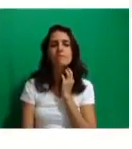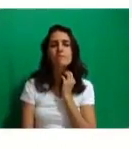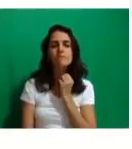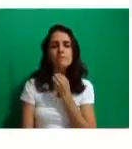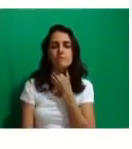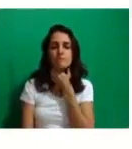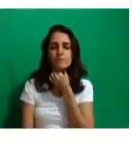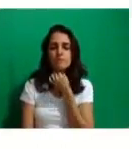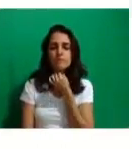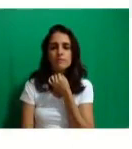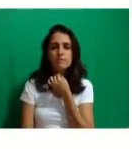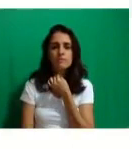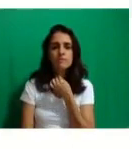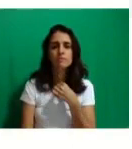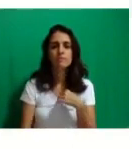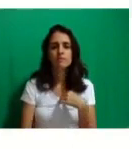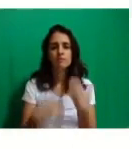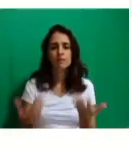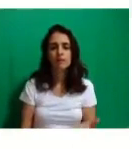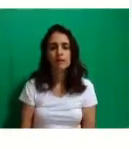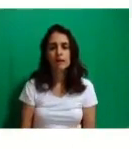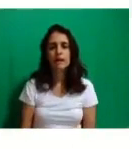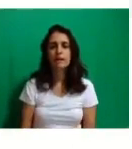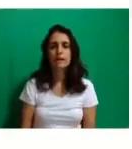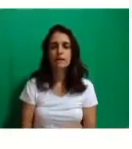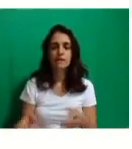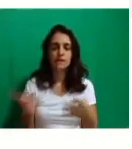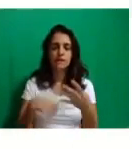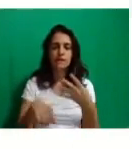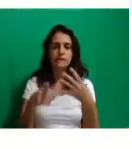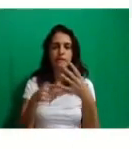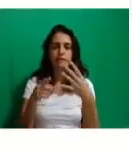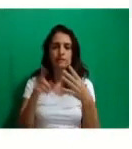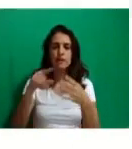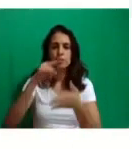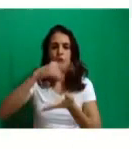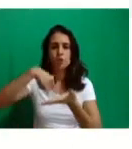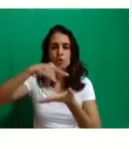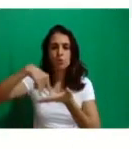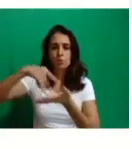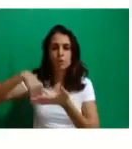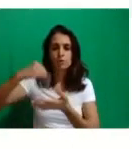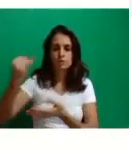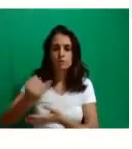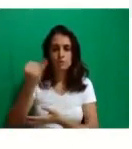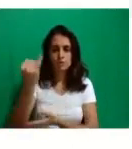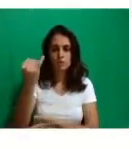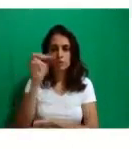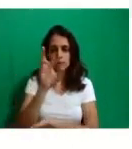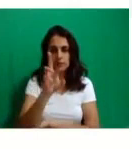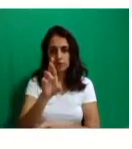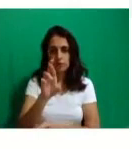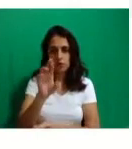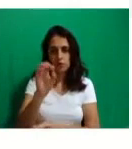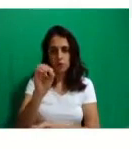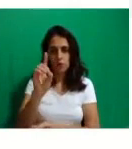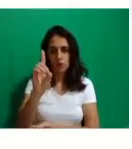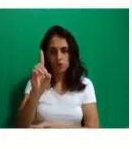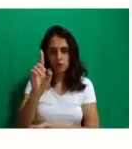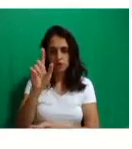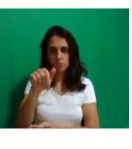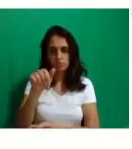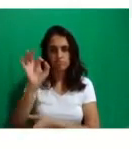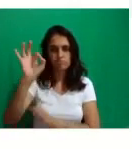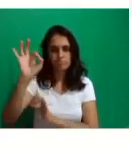Por fim, nós temos o tópico 4, os documentos importantes. O ROD, que é o regulamento de organização didática, lá tem